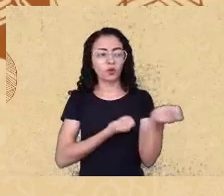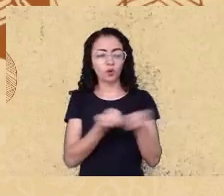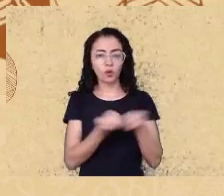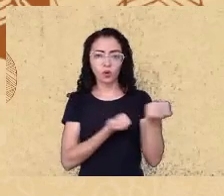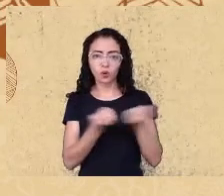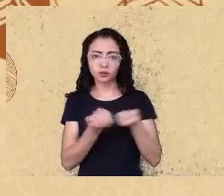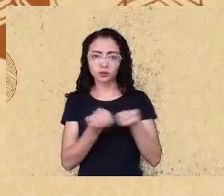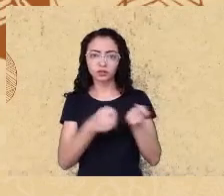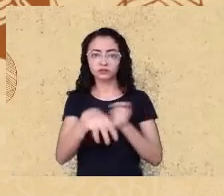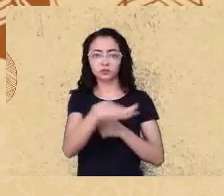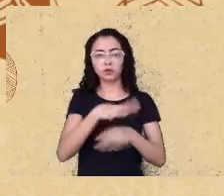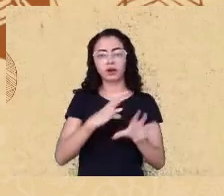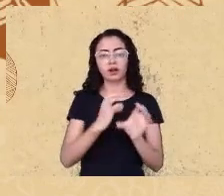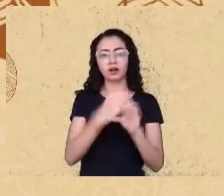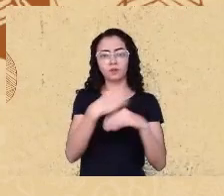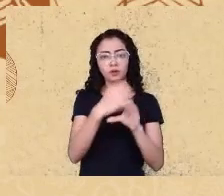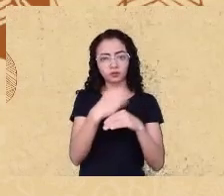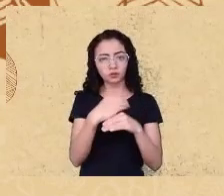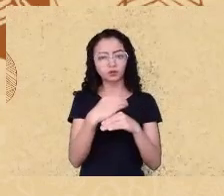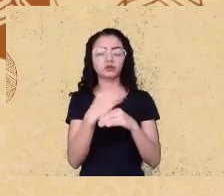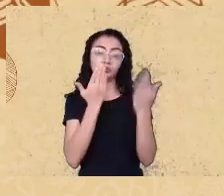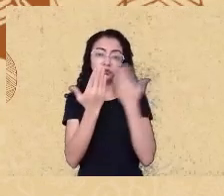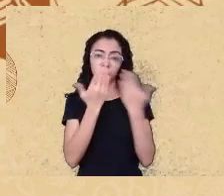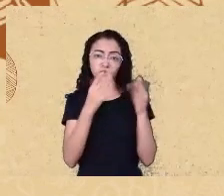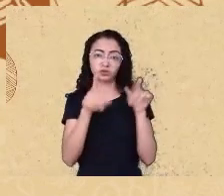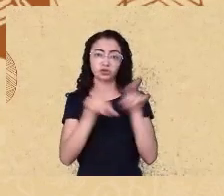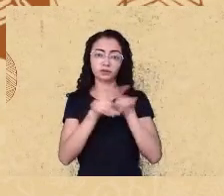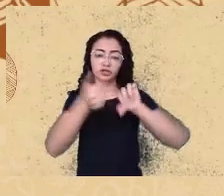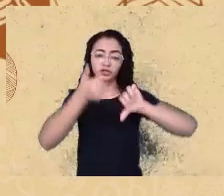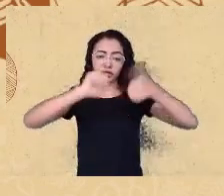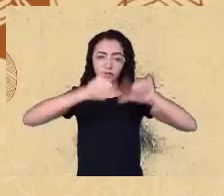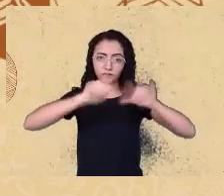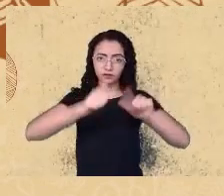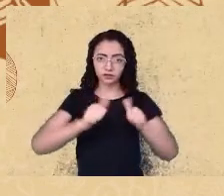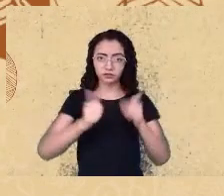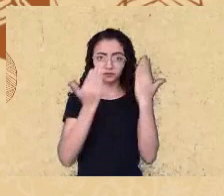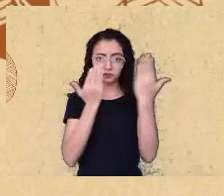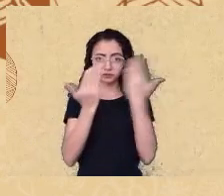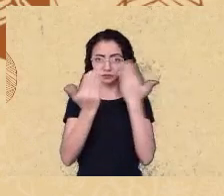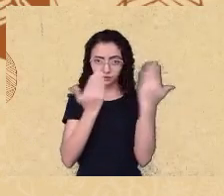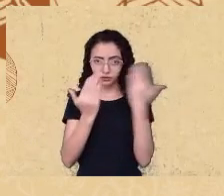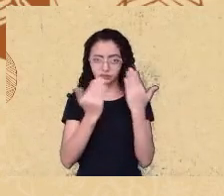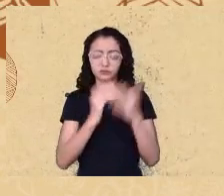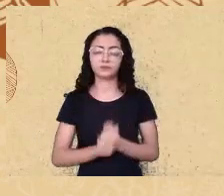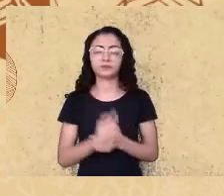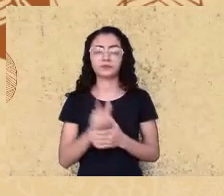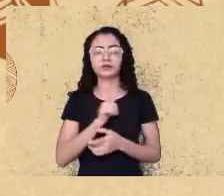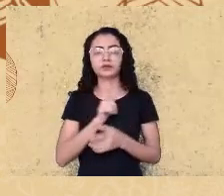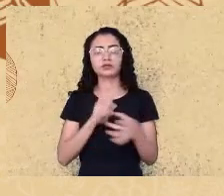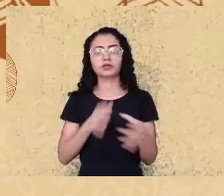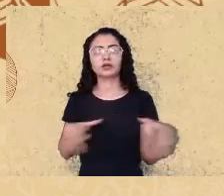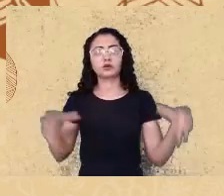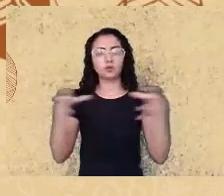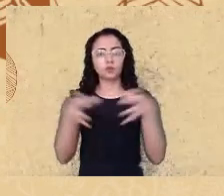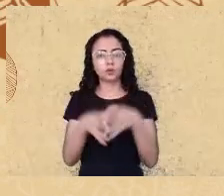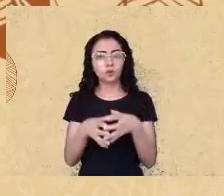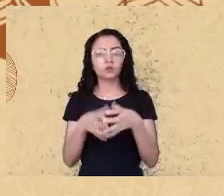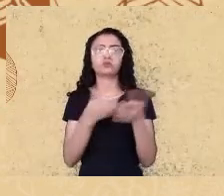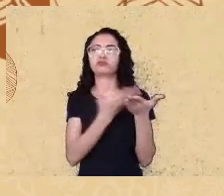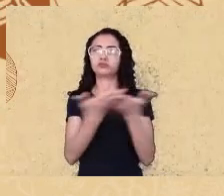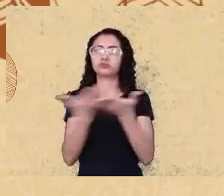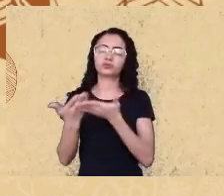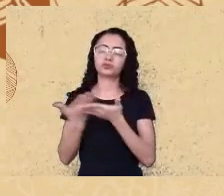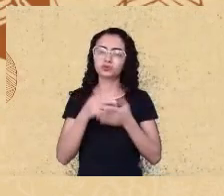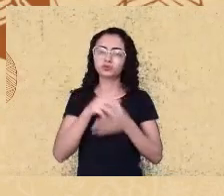Psicológica, que desenvolve ao longo desses anos um conjunto de estudos sistematizados no âmbito dessa área, mas